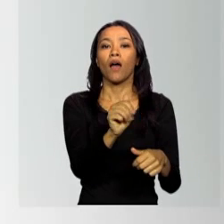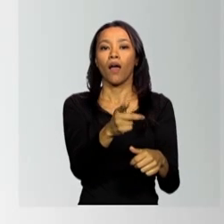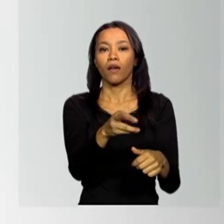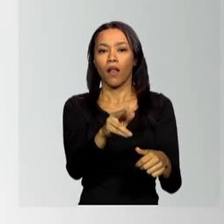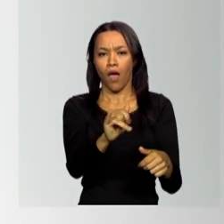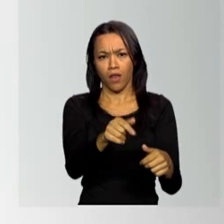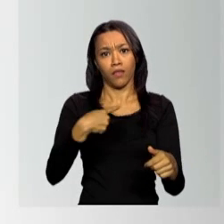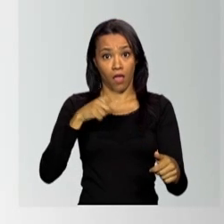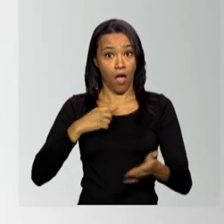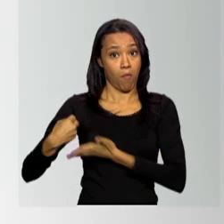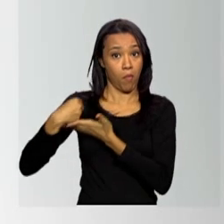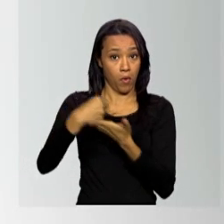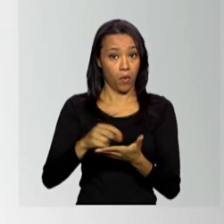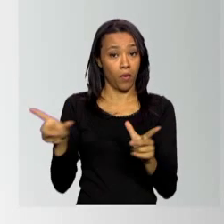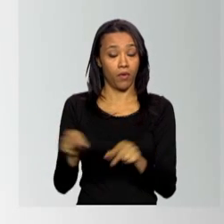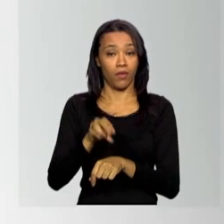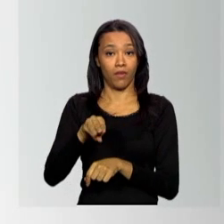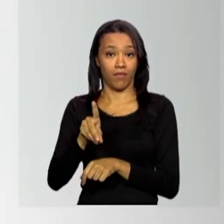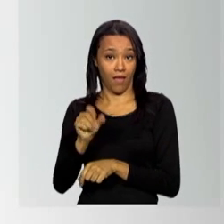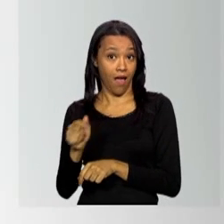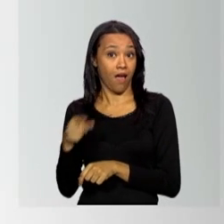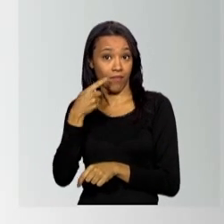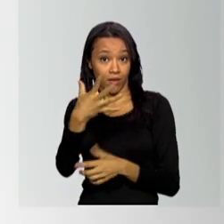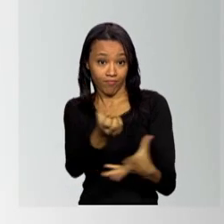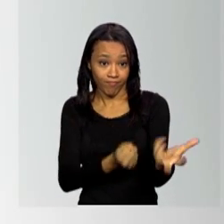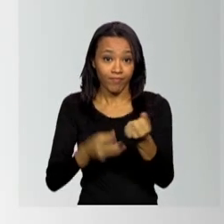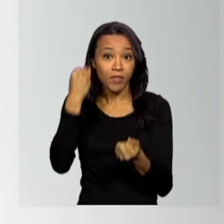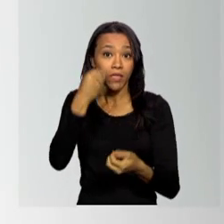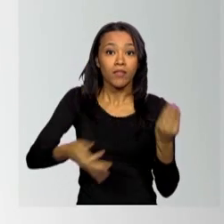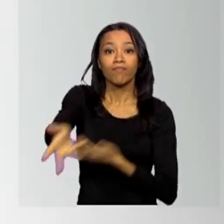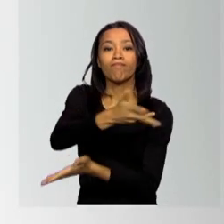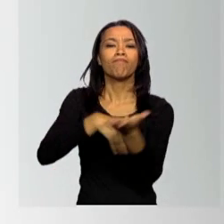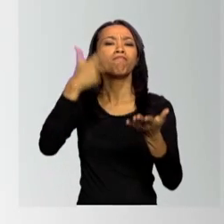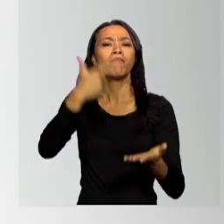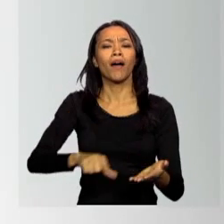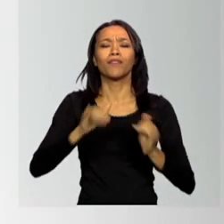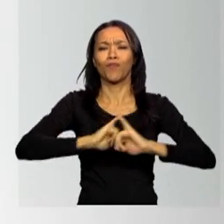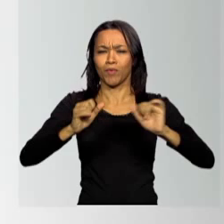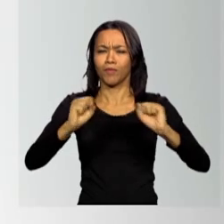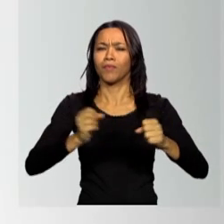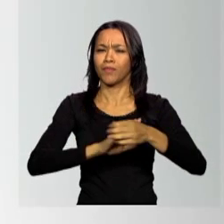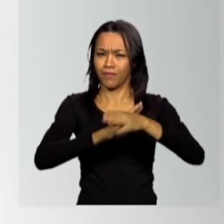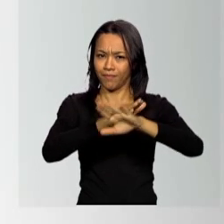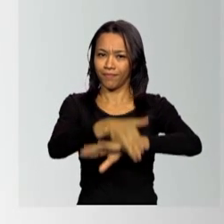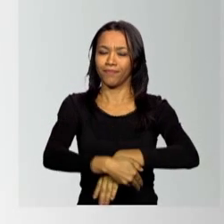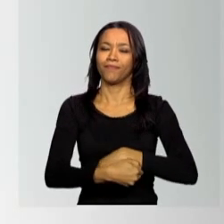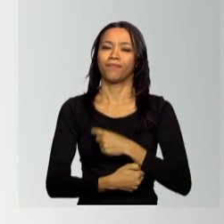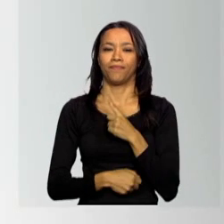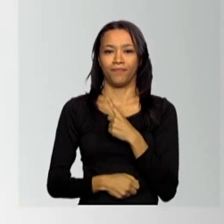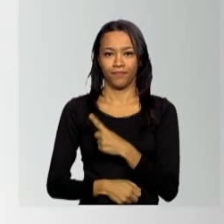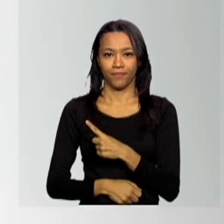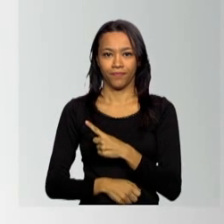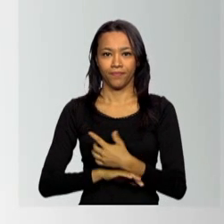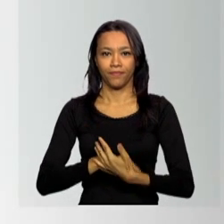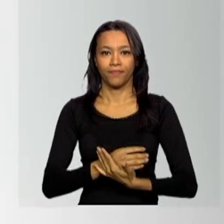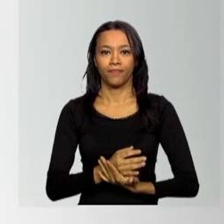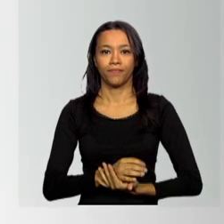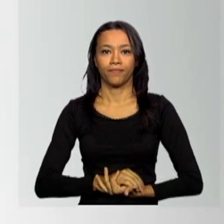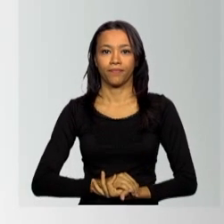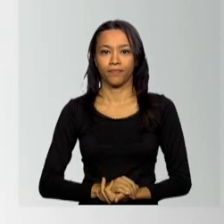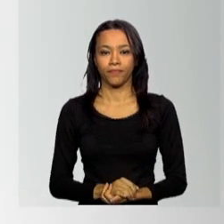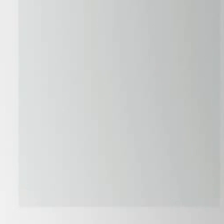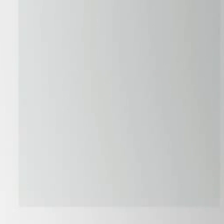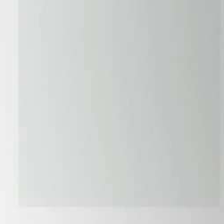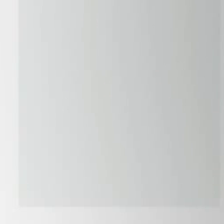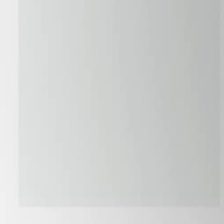para divulgação, compartilhamento e aplicação. Saiba mais em www.mda.gov.br